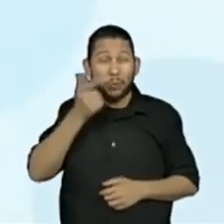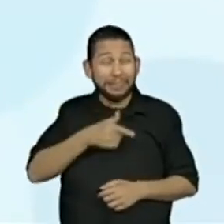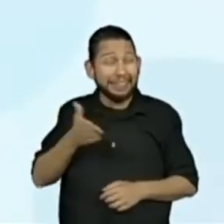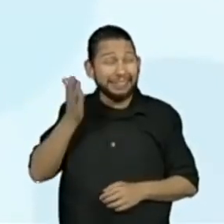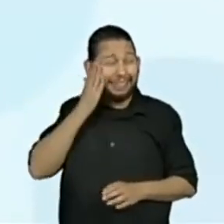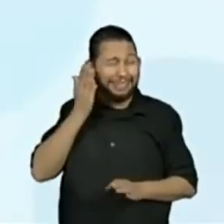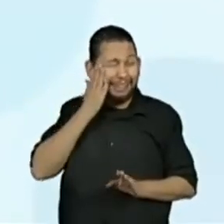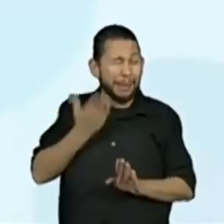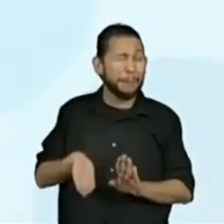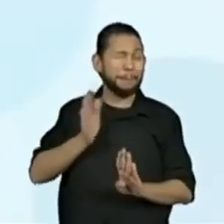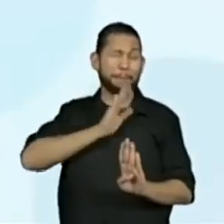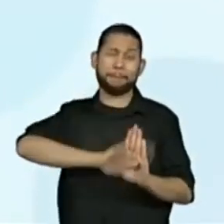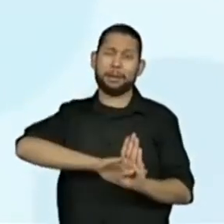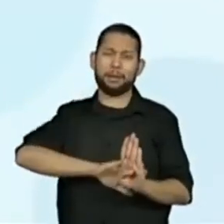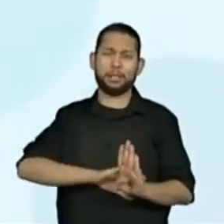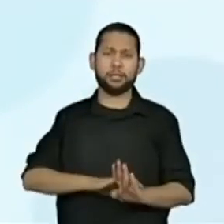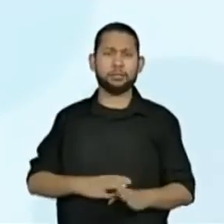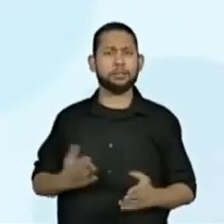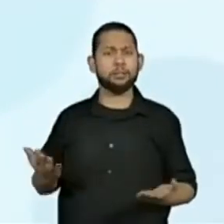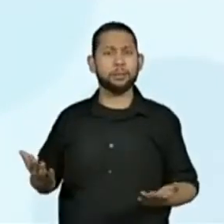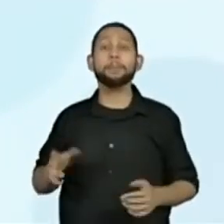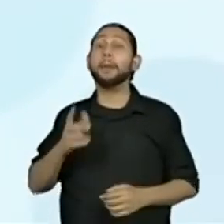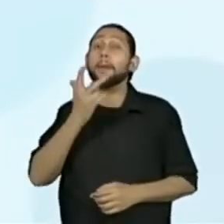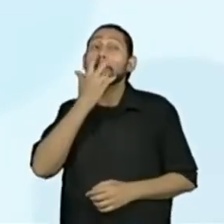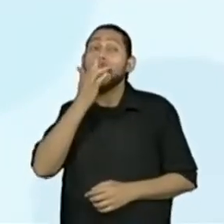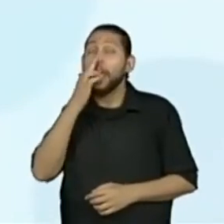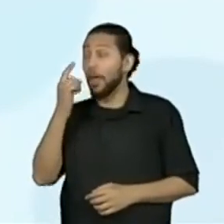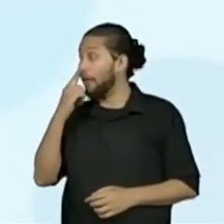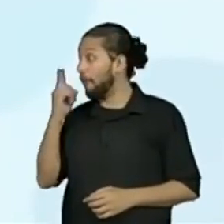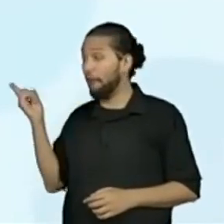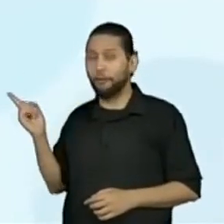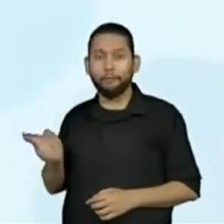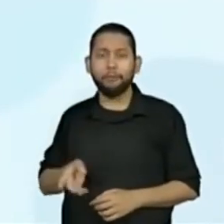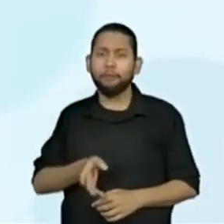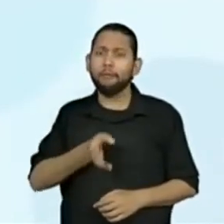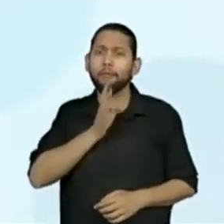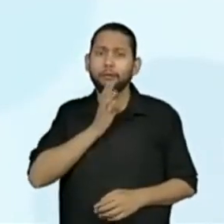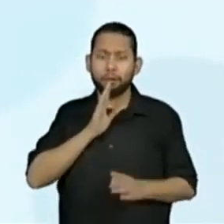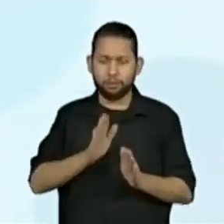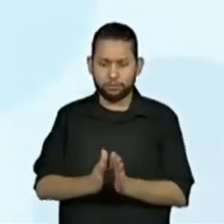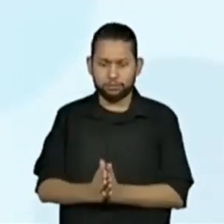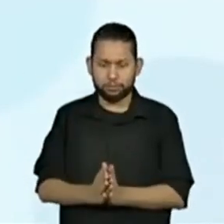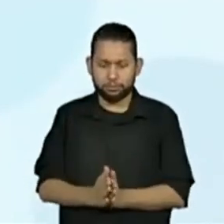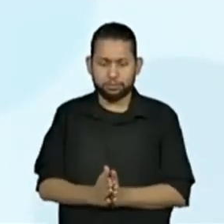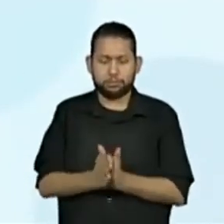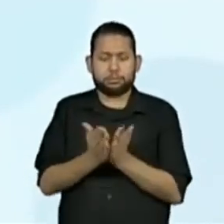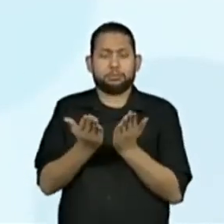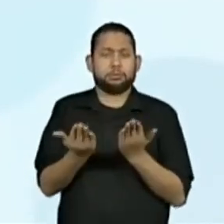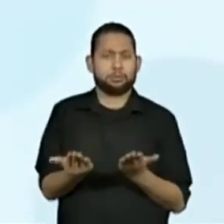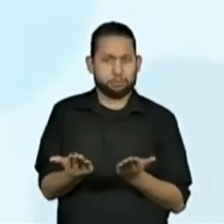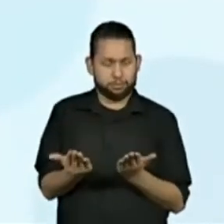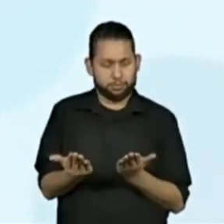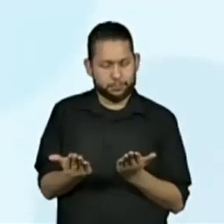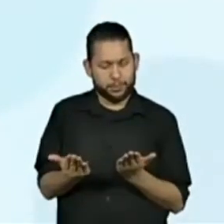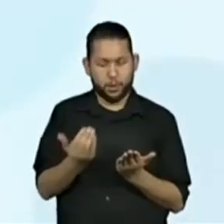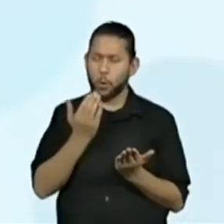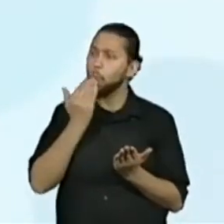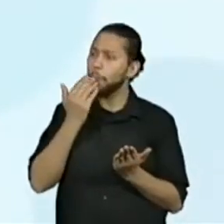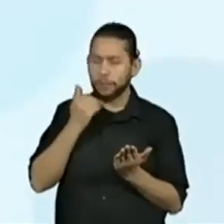Então, não é uma informação explícita essa daqui. Essa daqui a gente tem que fazer uma pequena pausa para compreensão.